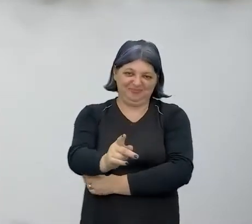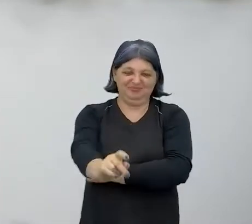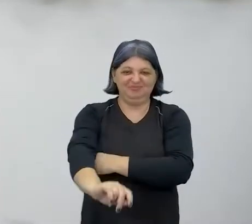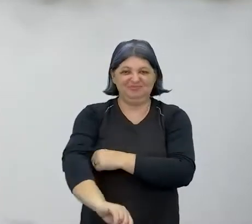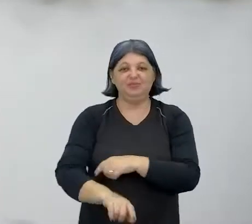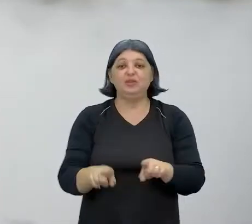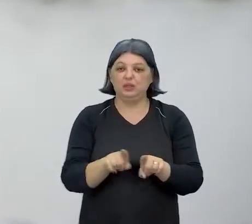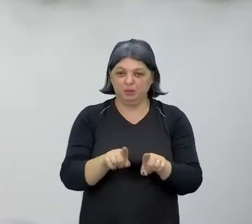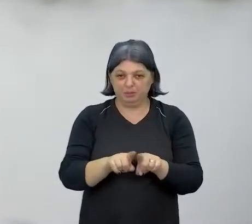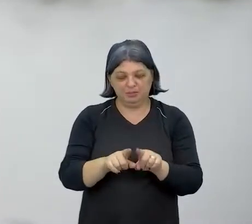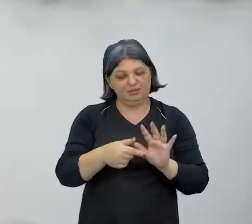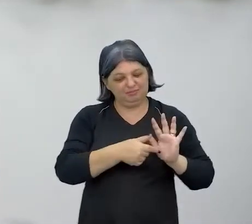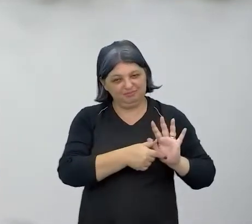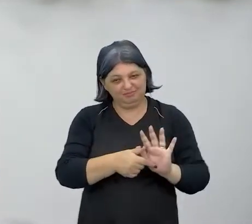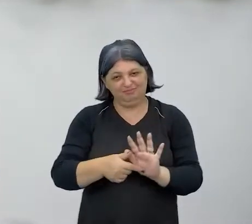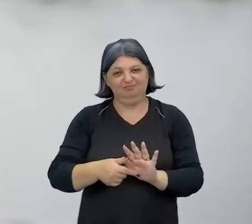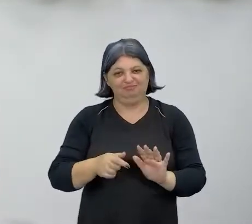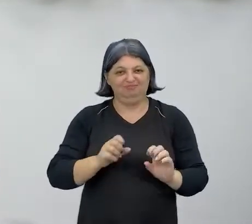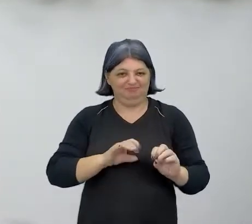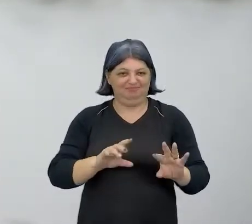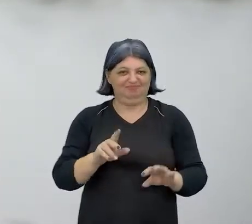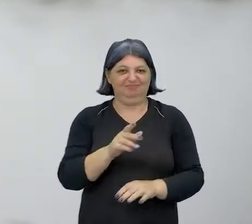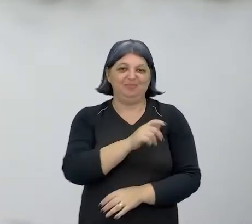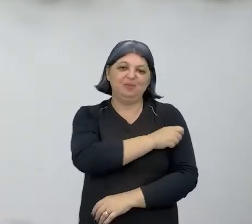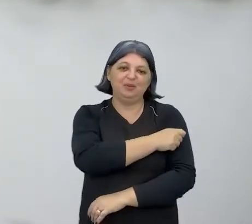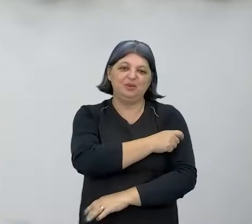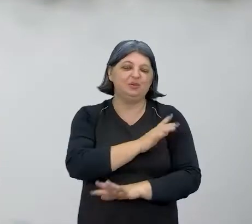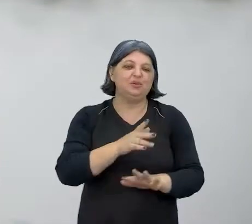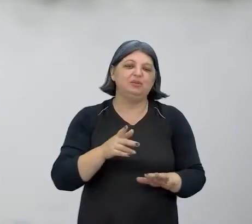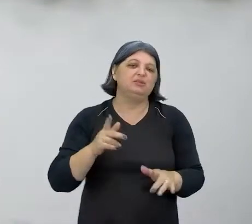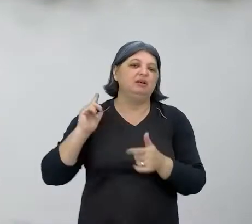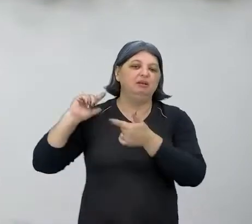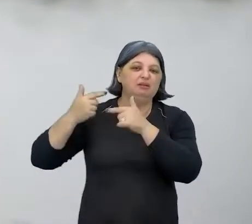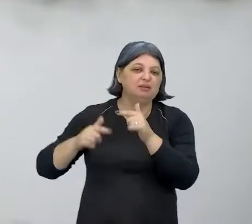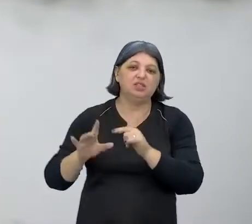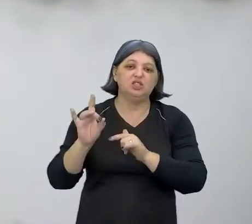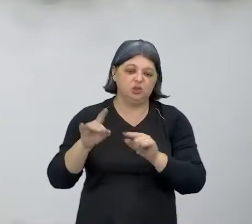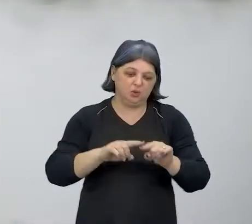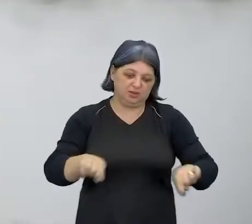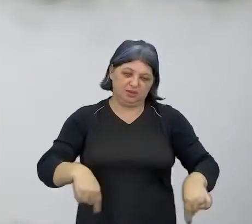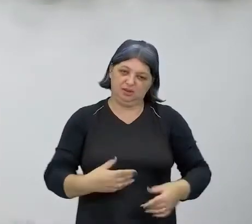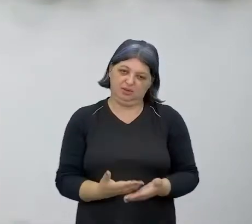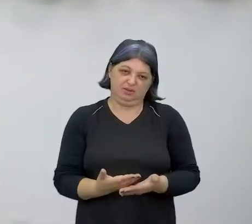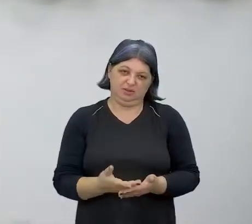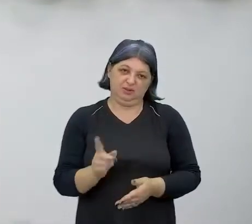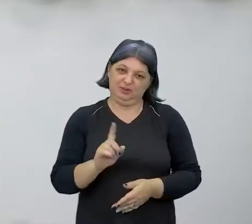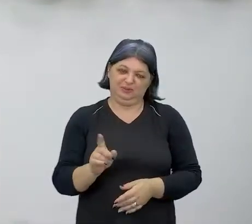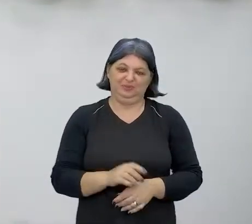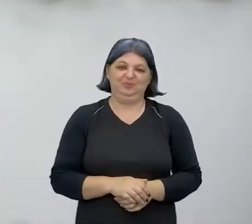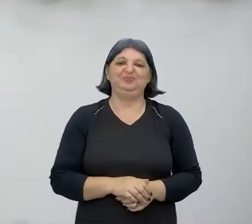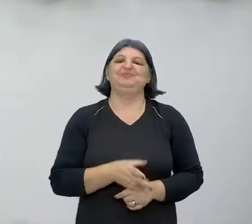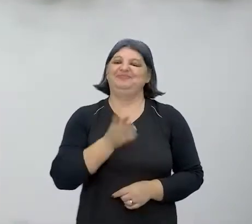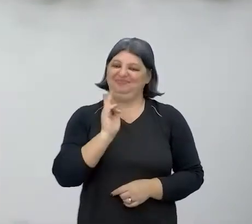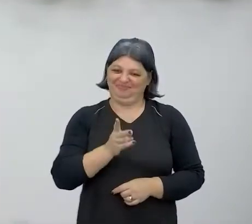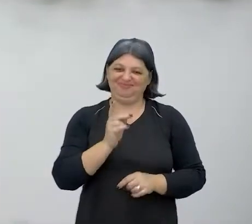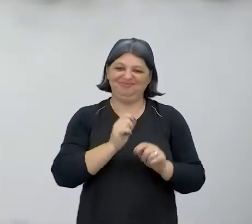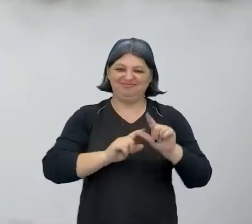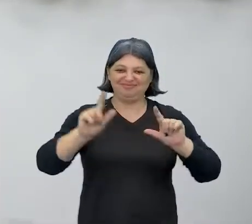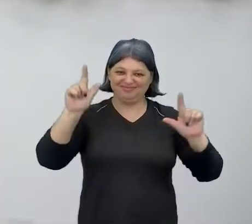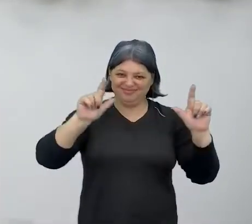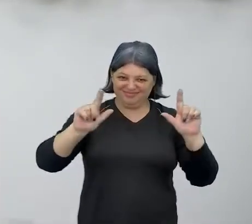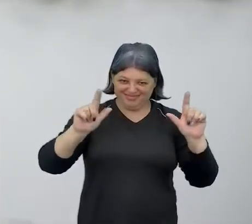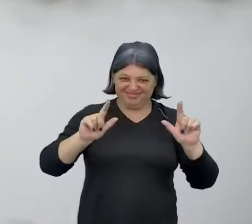meus alunos, né? Mas não é aquela professora tradicional só de sala de aula, né? A gente também está nas telinhas,